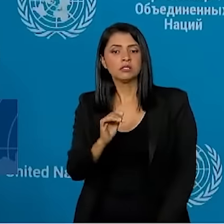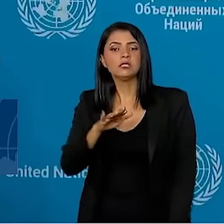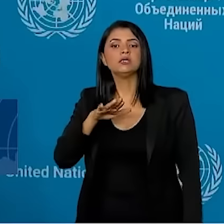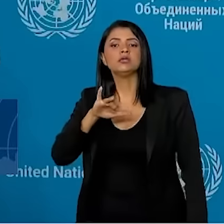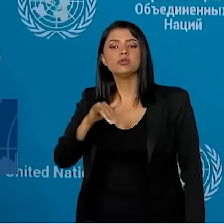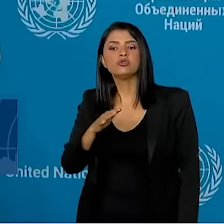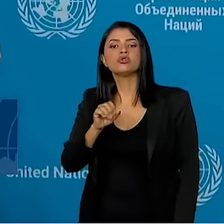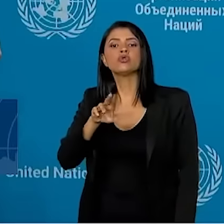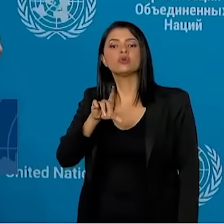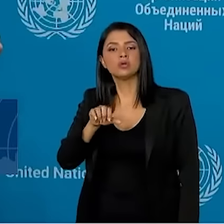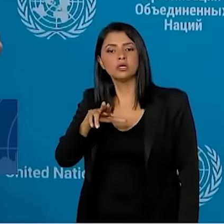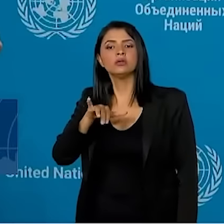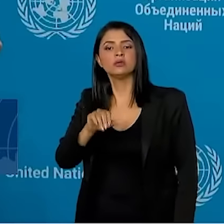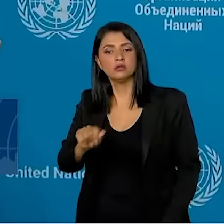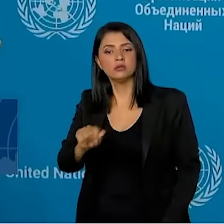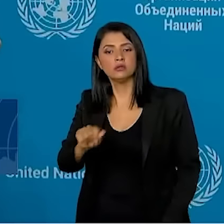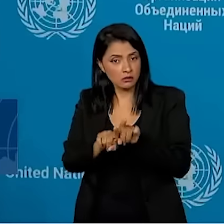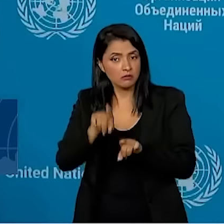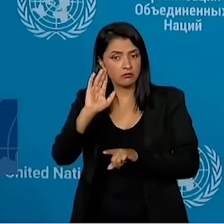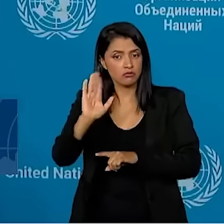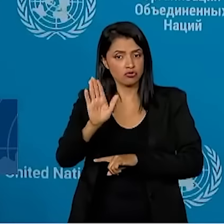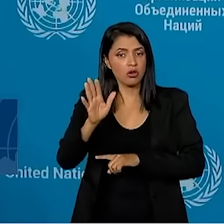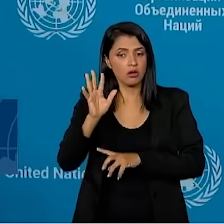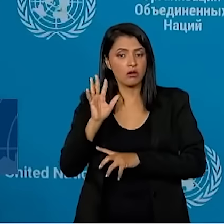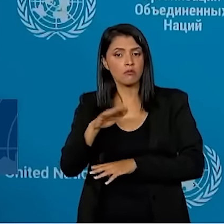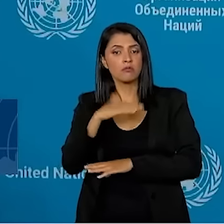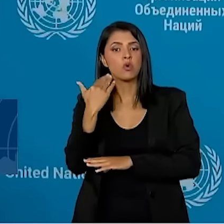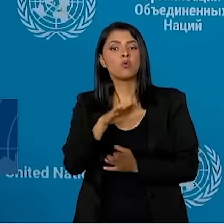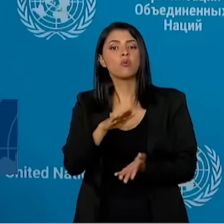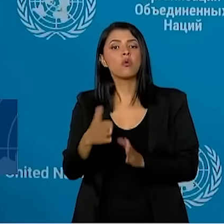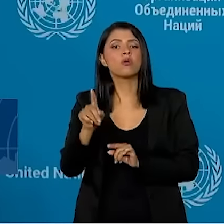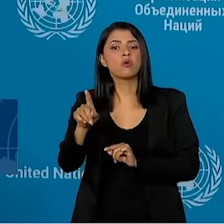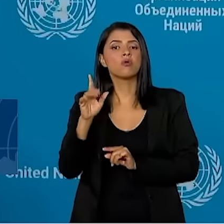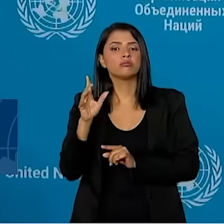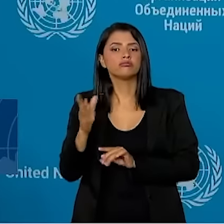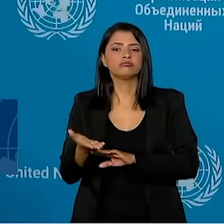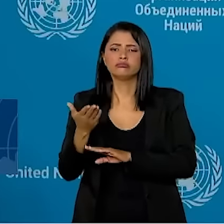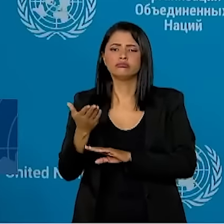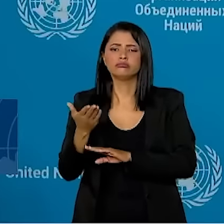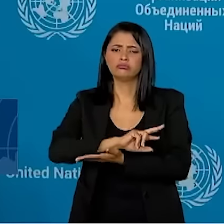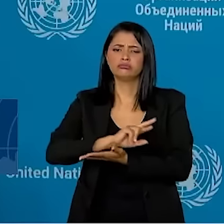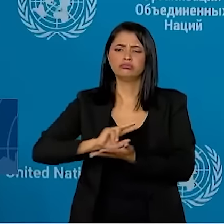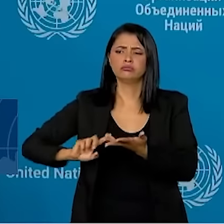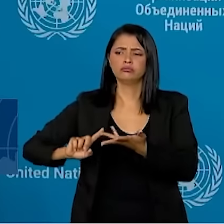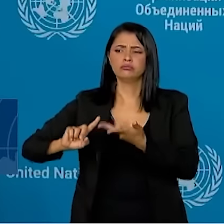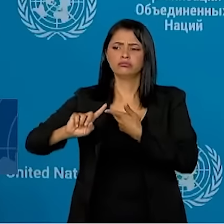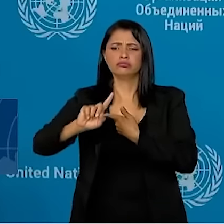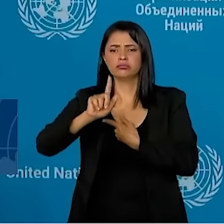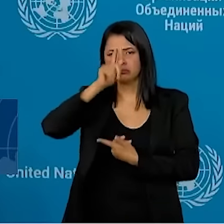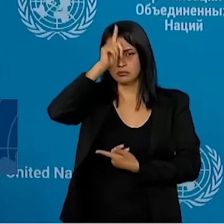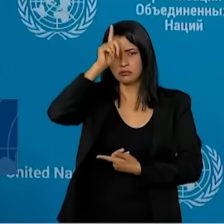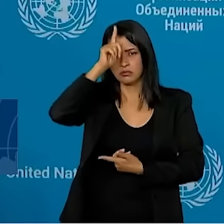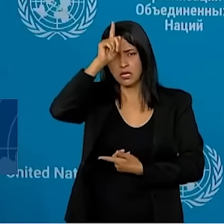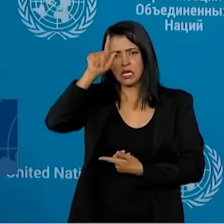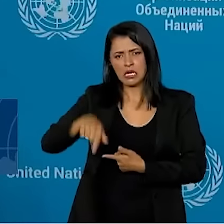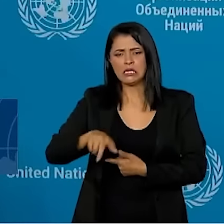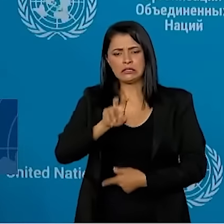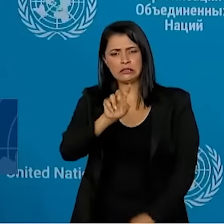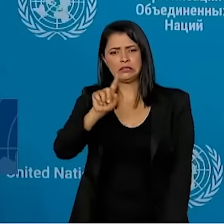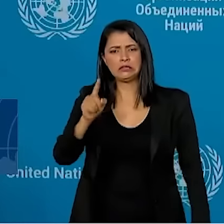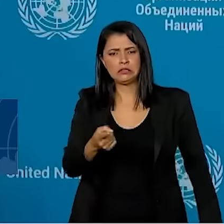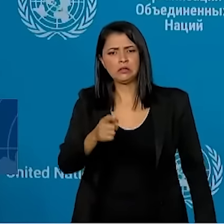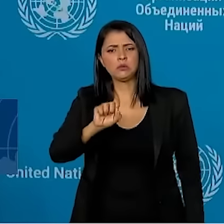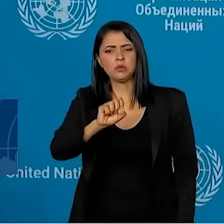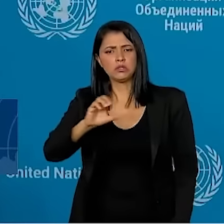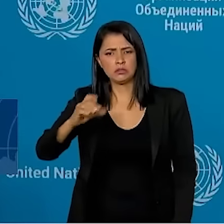sabe, já morreram bastante gente. Nós temos 5.700 pessoas